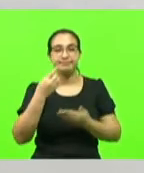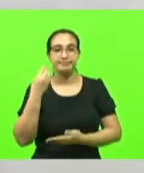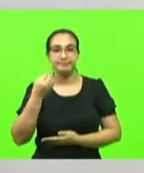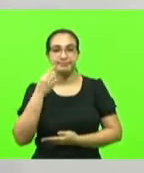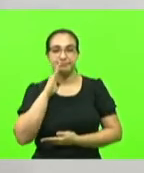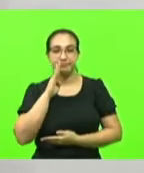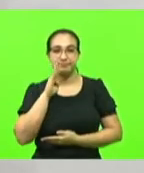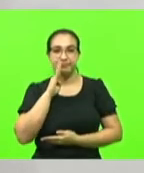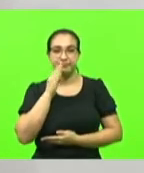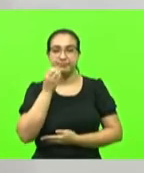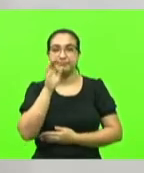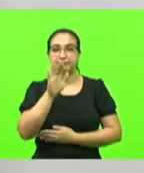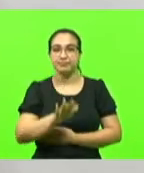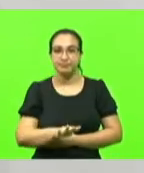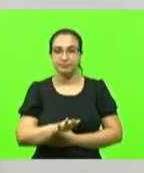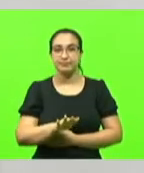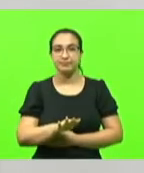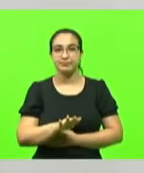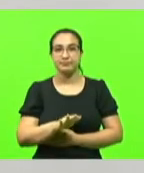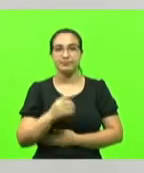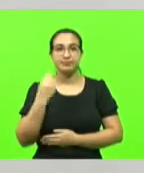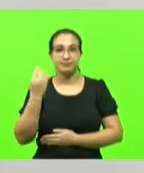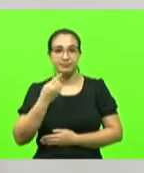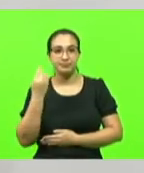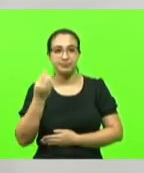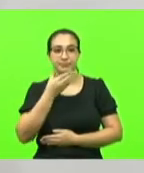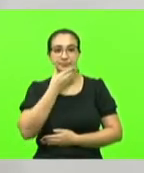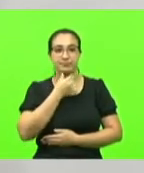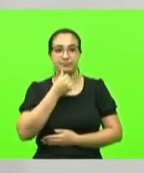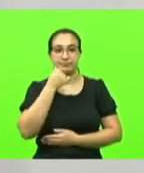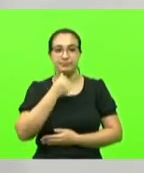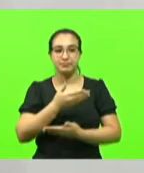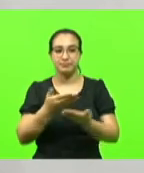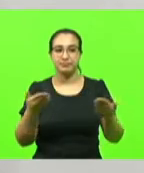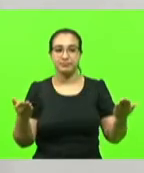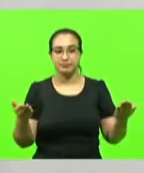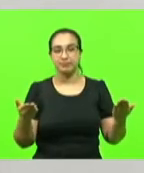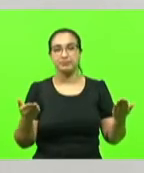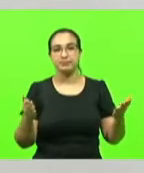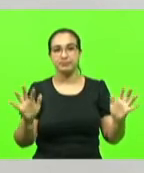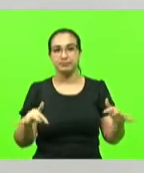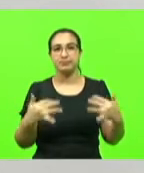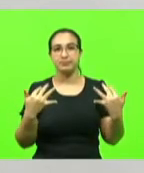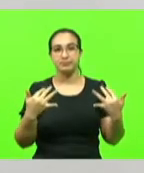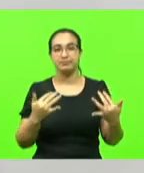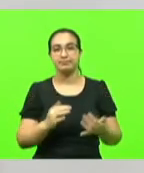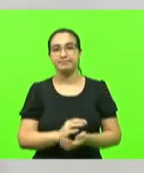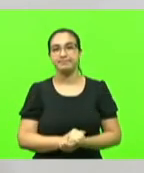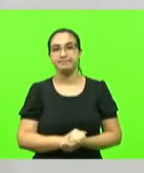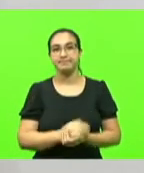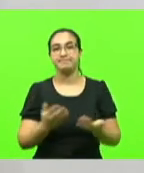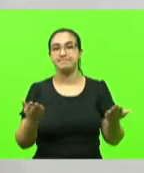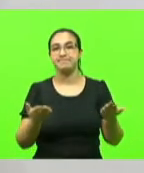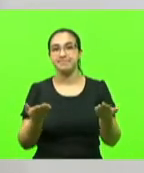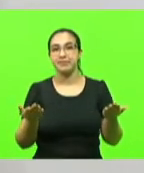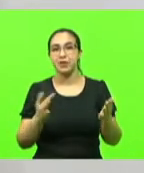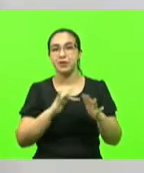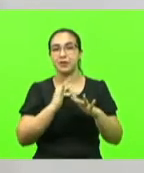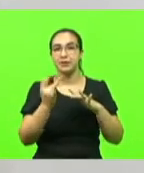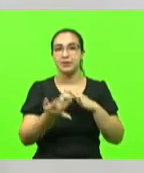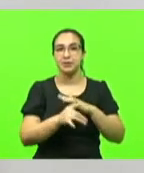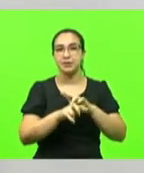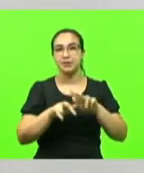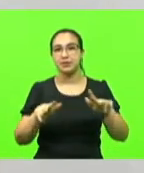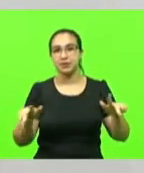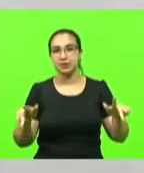Berlanda boa tarde deputados e deputadas e quem nos acompanha nesse momento pelas redes sociais aqui